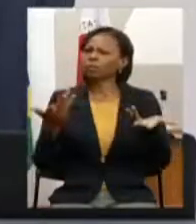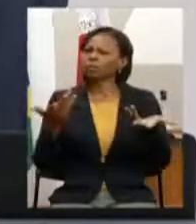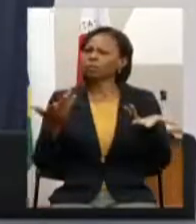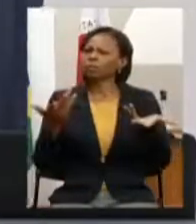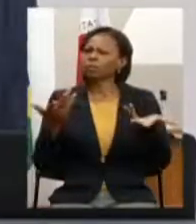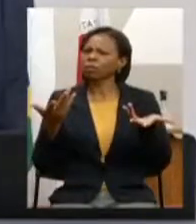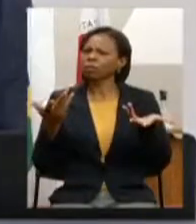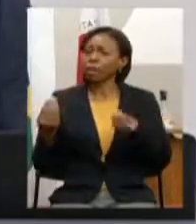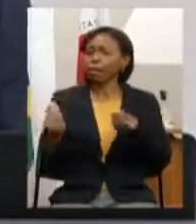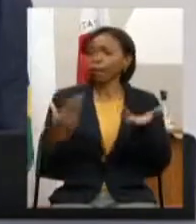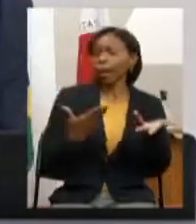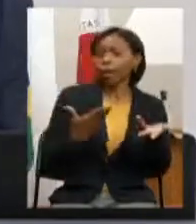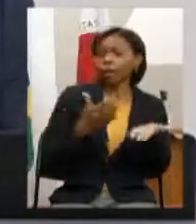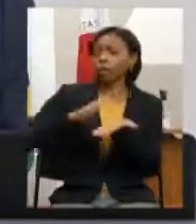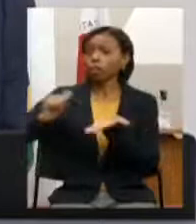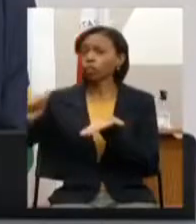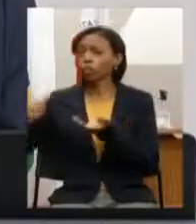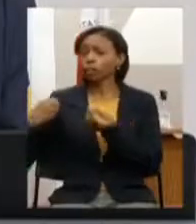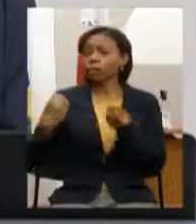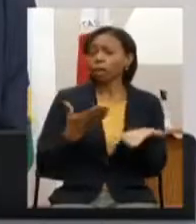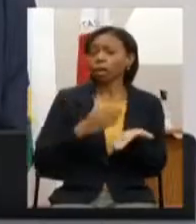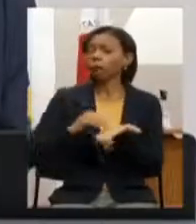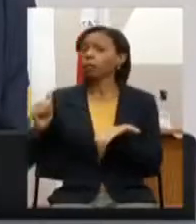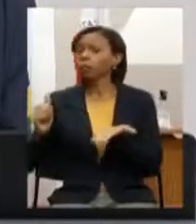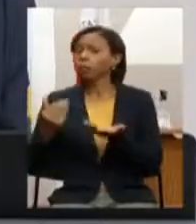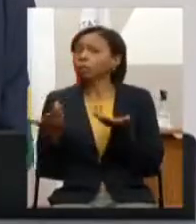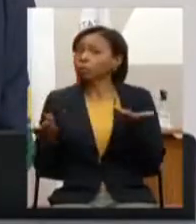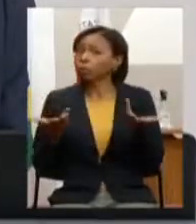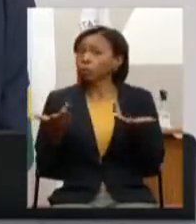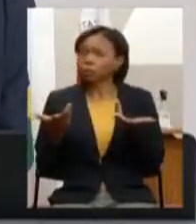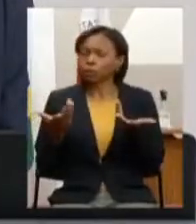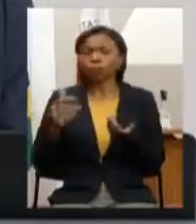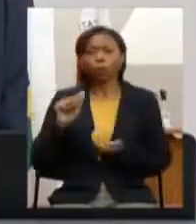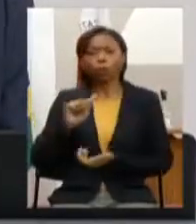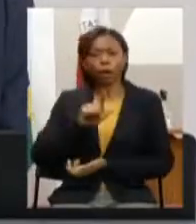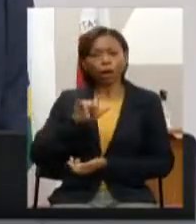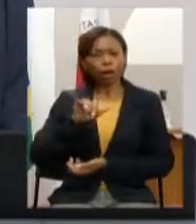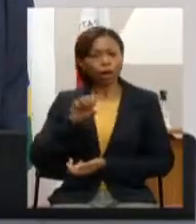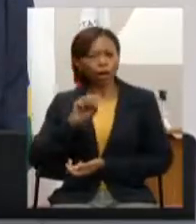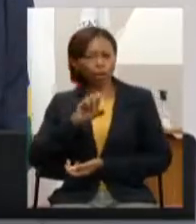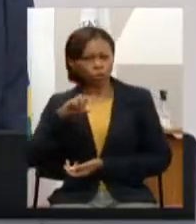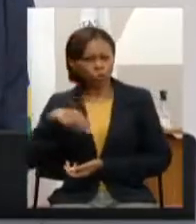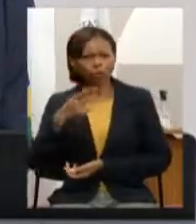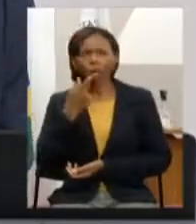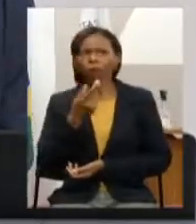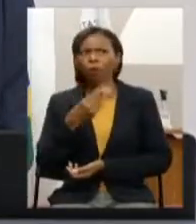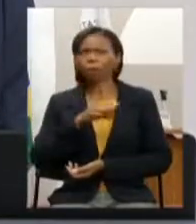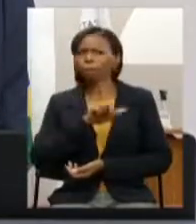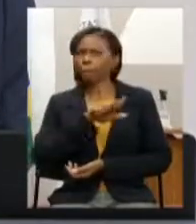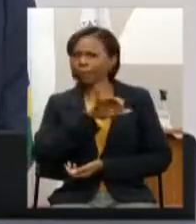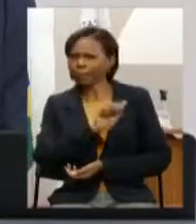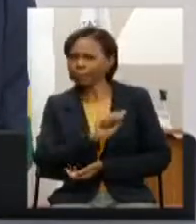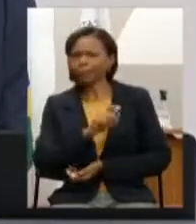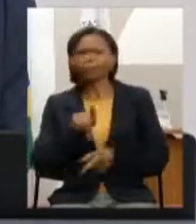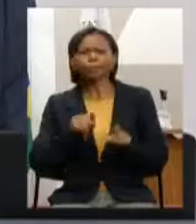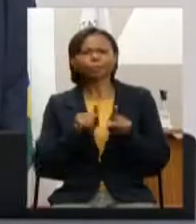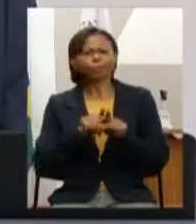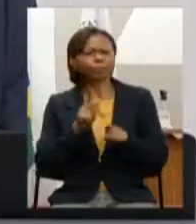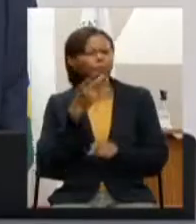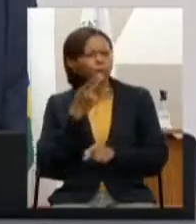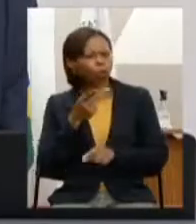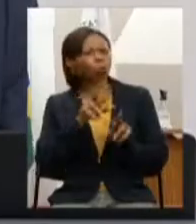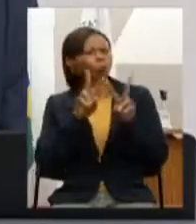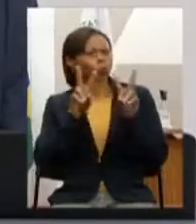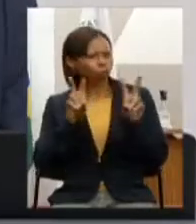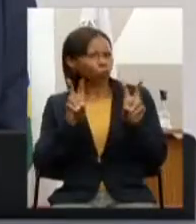tirando com a outra o Alisson tocou nessa situação a Maria das Graças tocou os outros companheiros